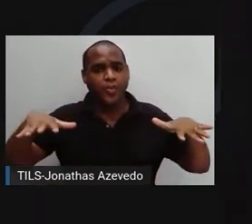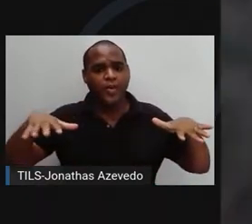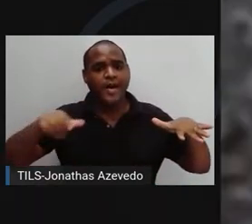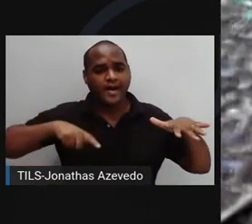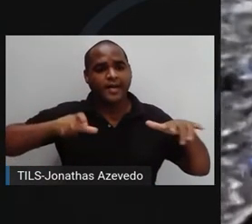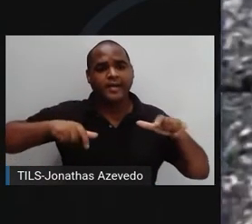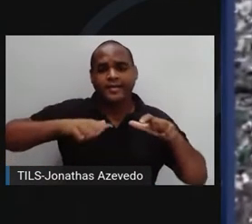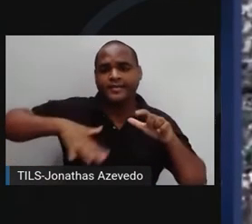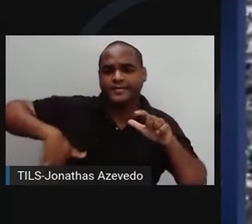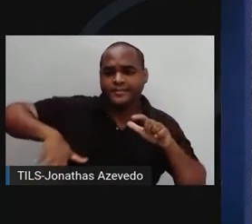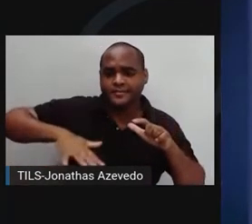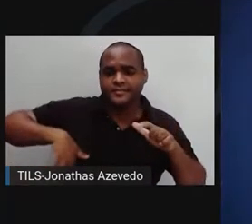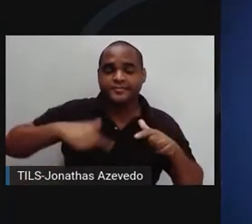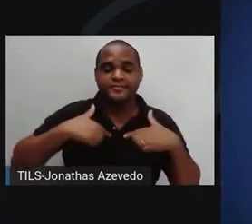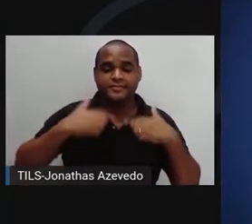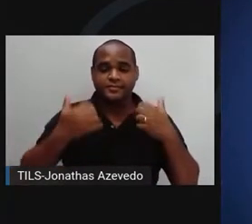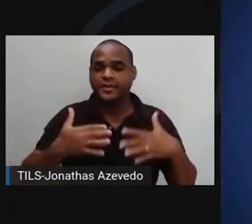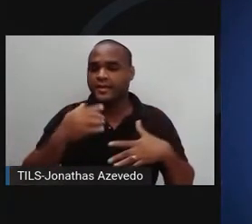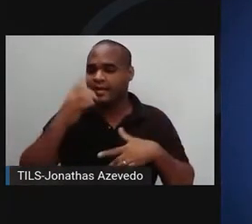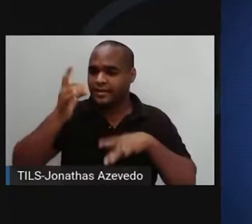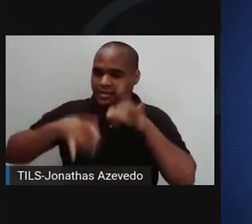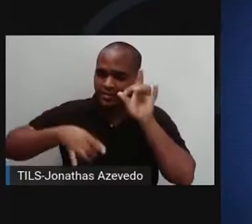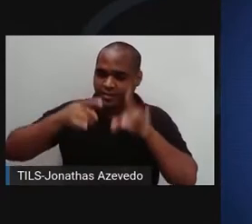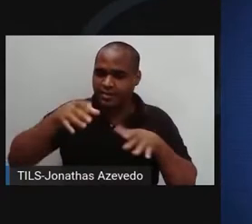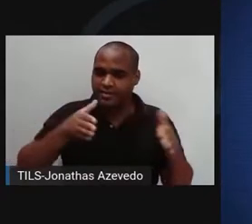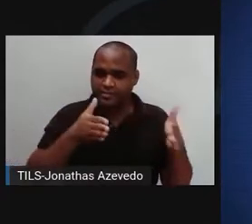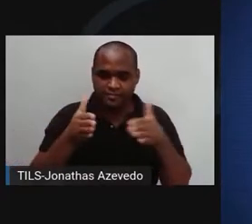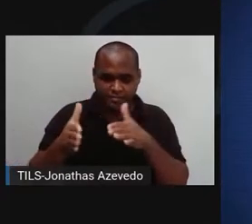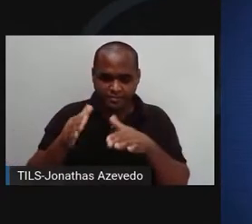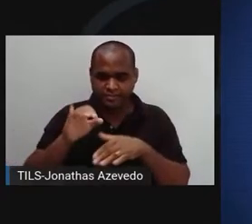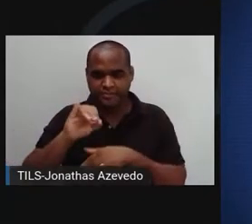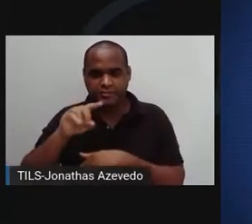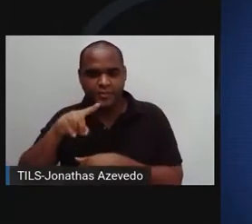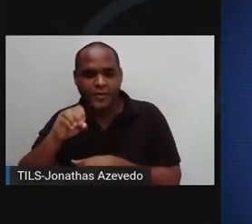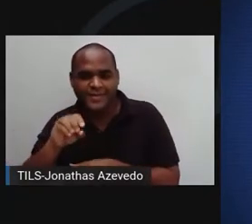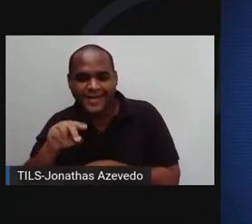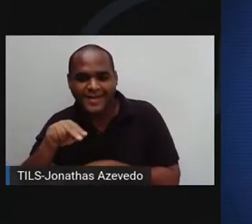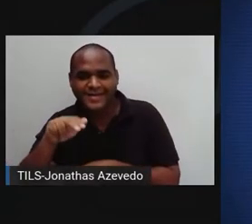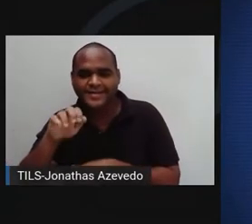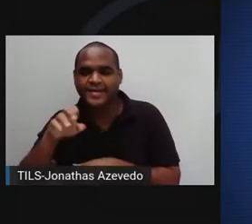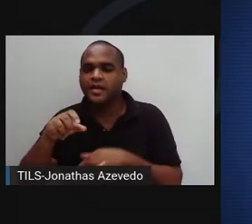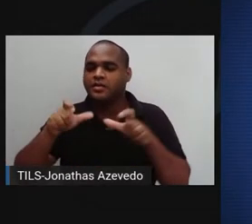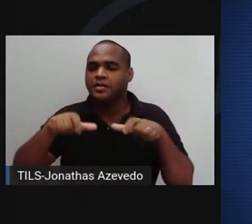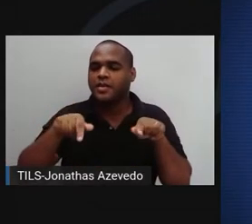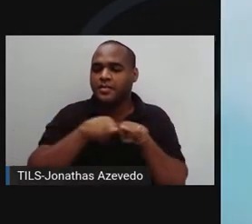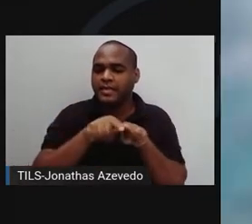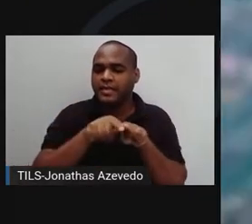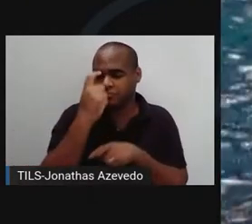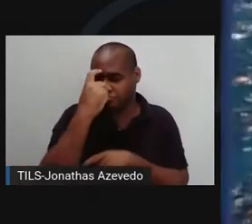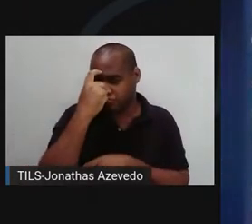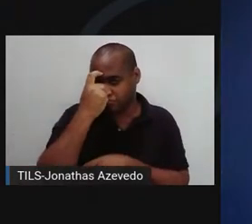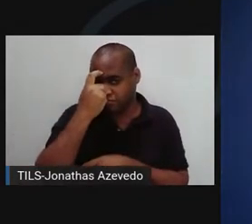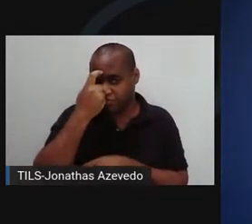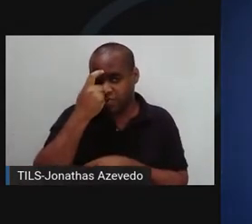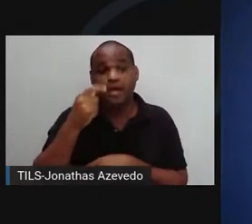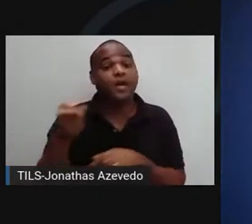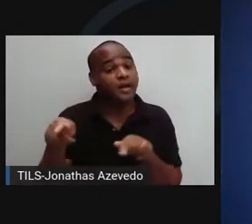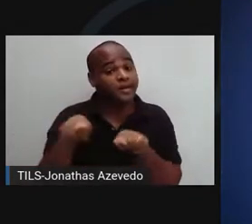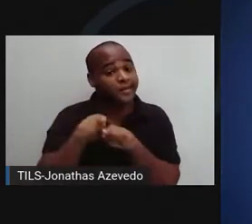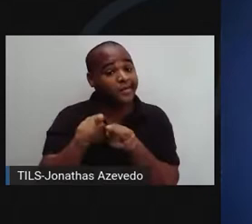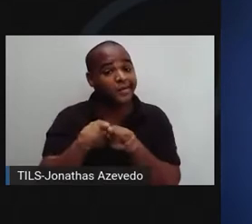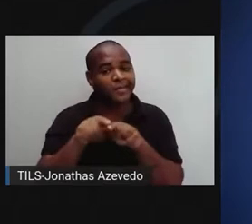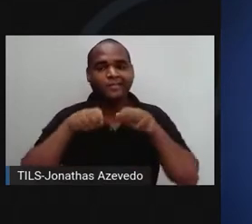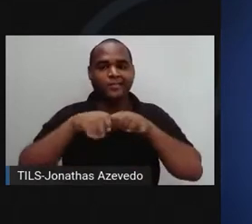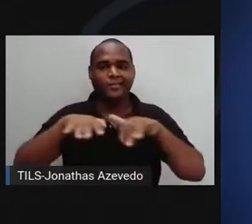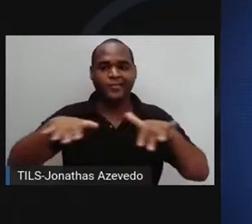O lixo que é jogado em rios de países como a Indonésia e a Índia acaba escoando para o mar. Aos poucos,